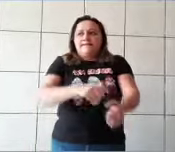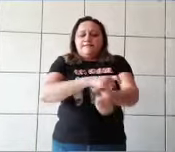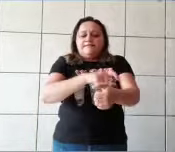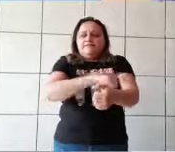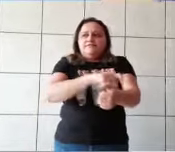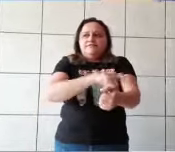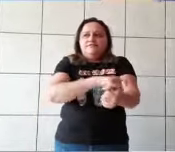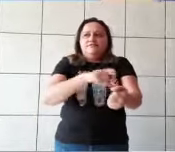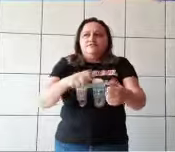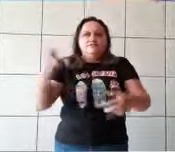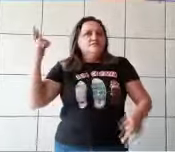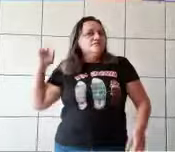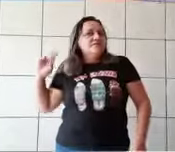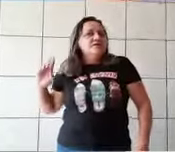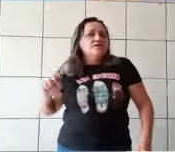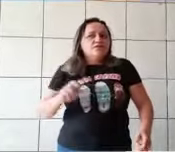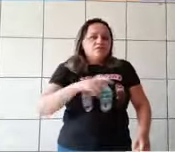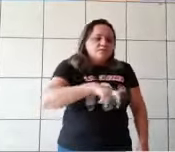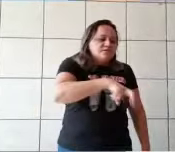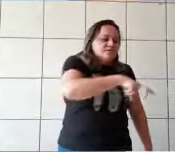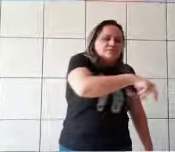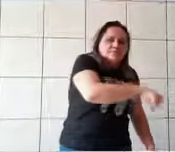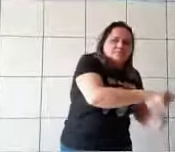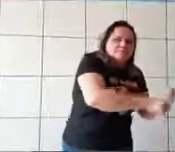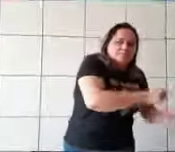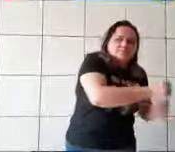porque nesse horário tudo voltará a ser como era.